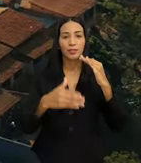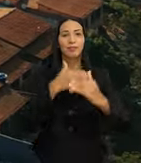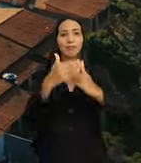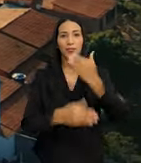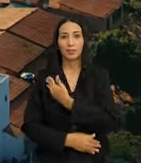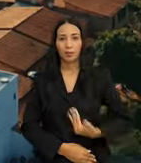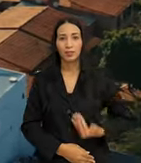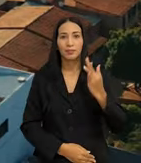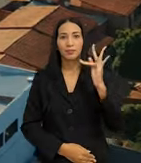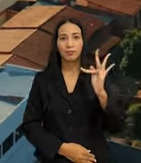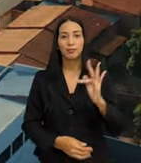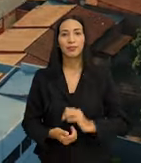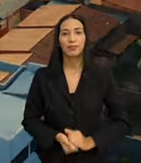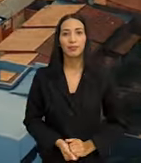e reconstrução. Governo Federal. flatale Abrea. Brasil.